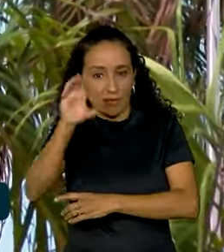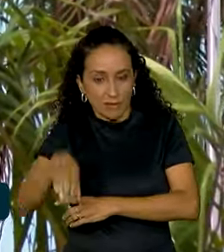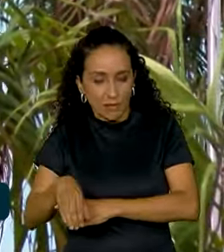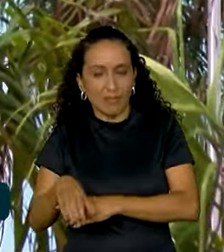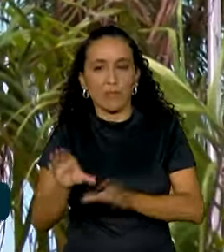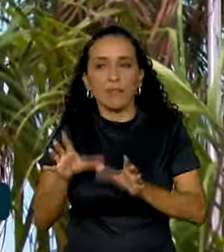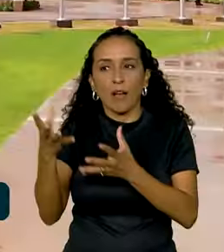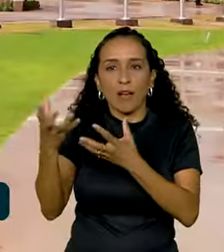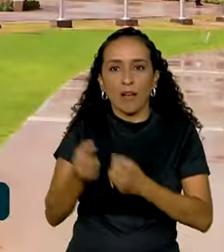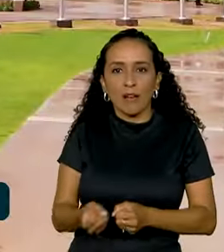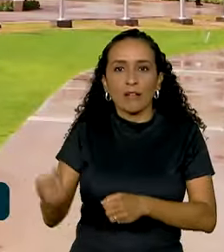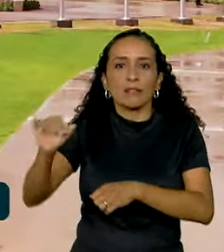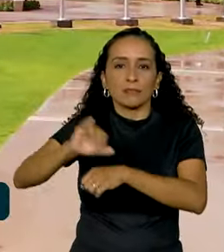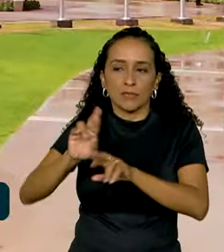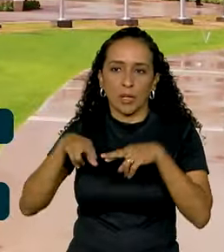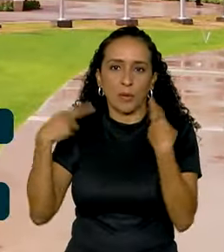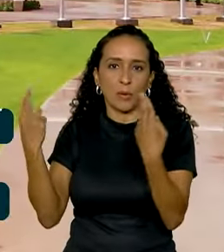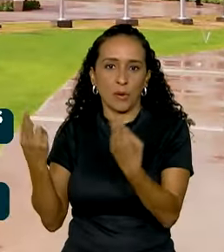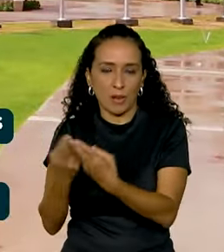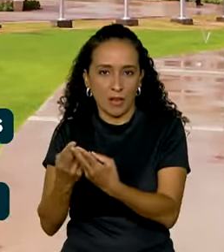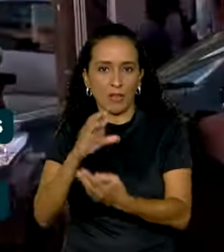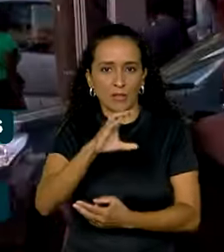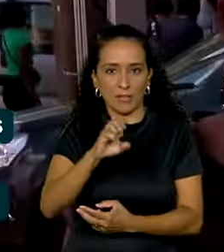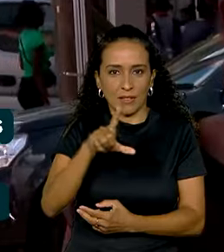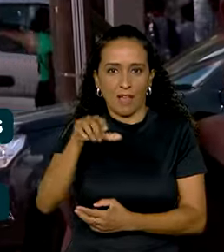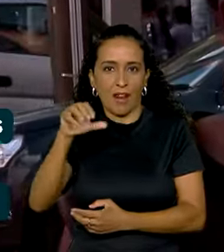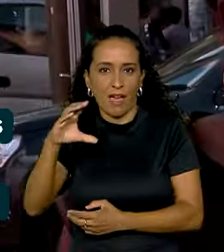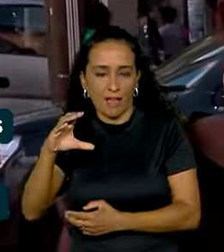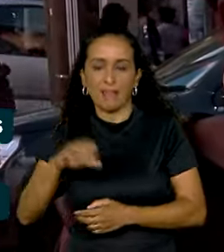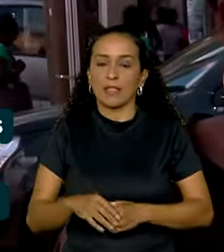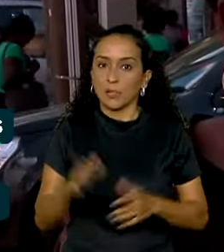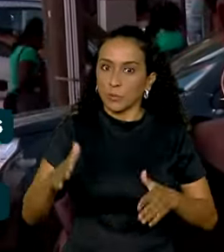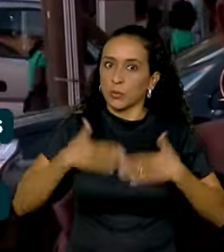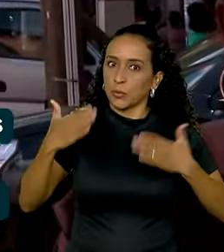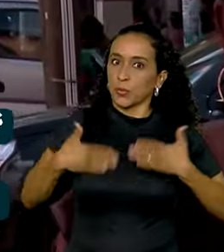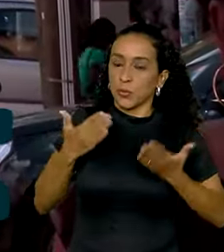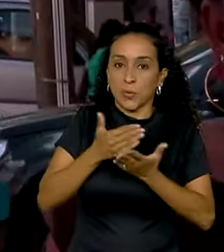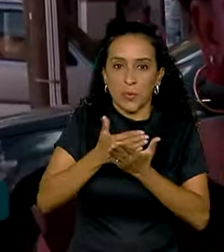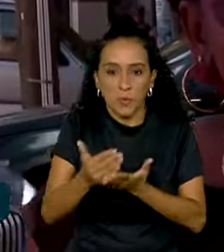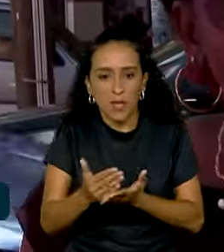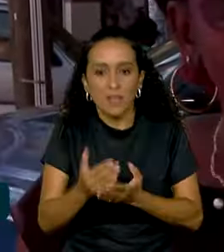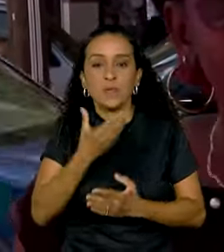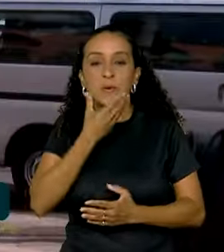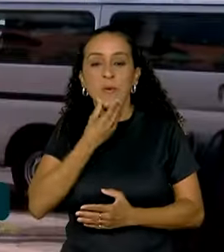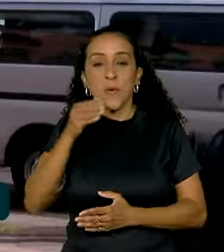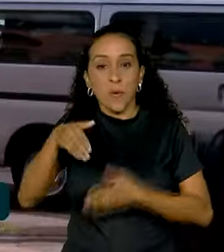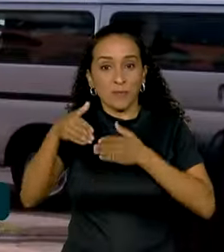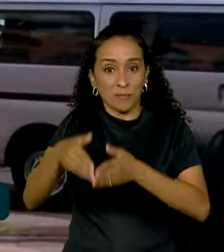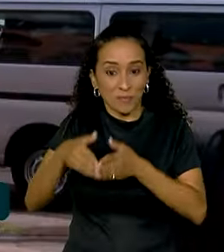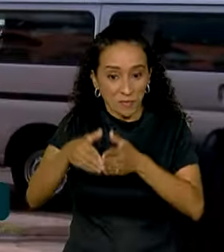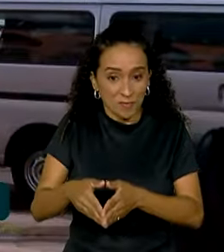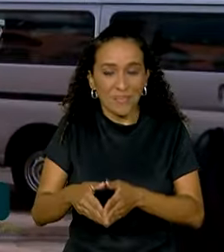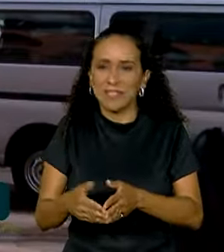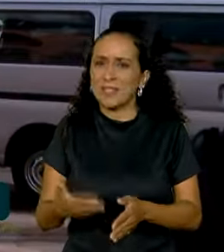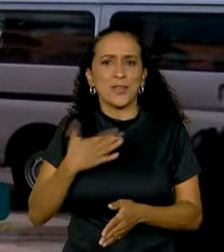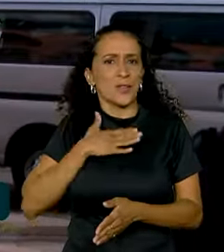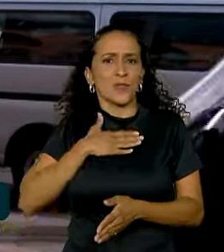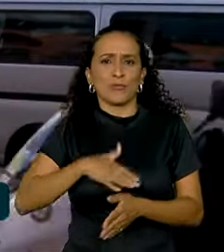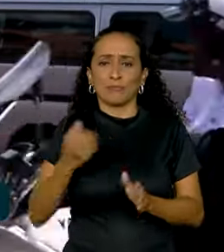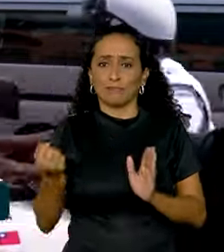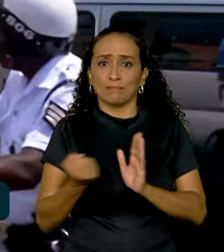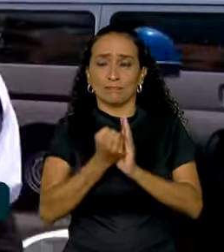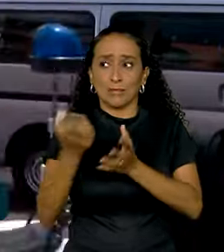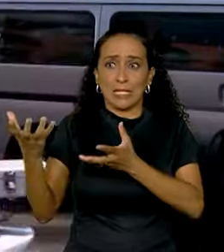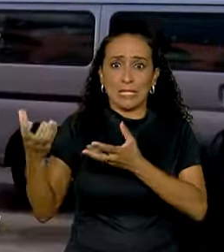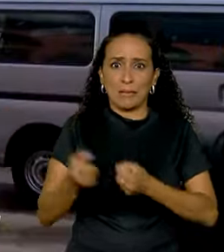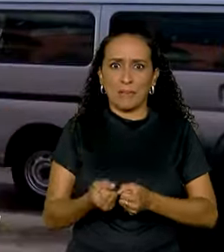países latino-americanos e caribenhos, a CELAC, assustou inicialmente o marinheiro Travis, que não gostou dos impactos